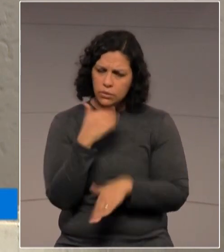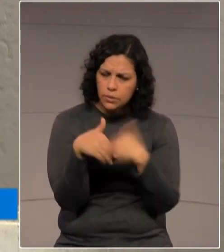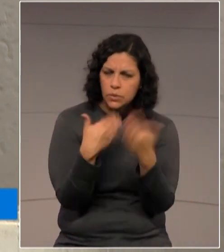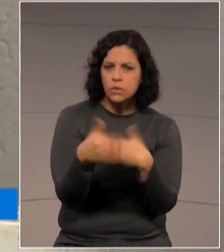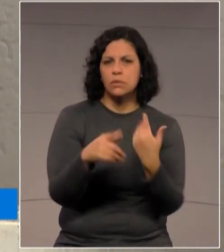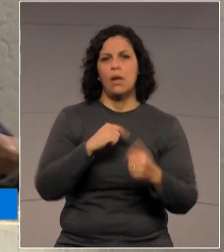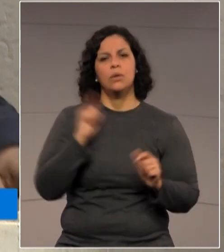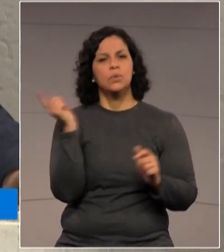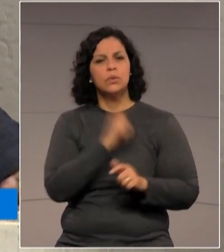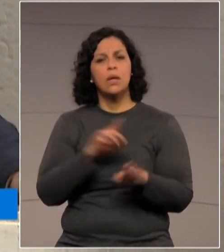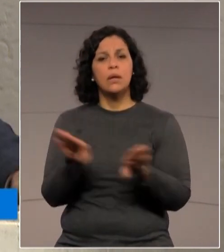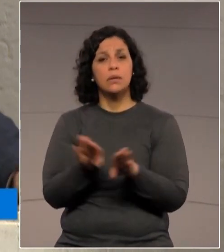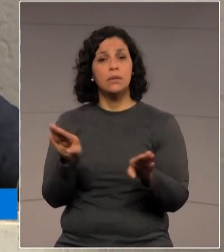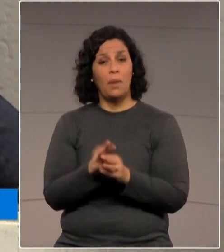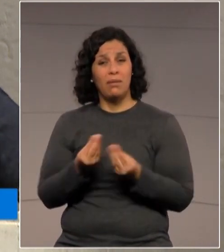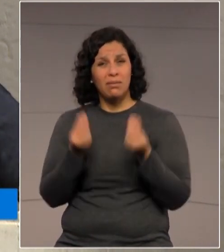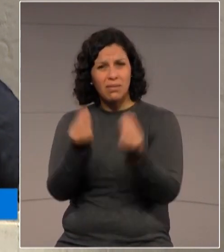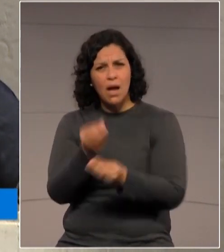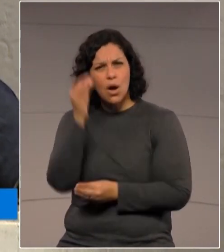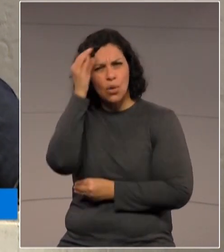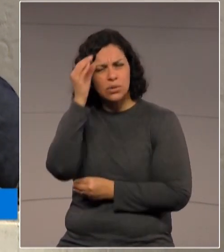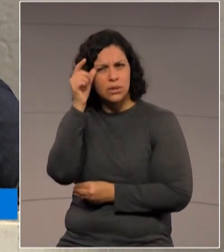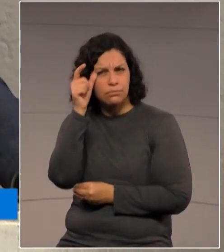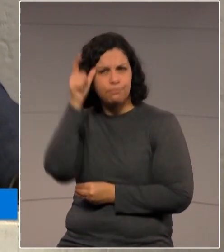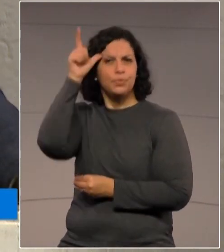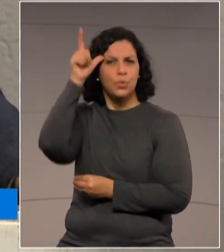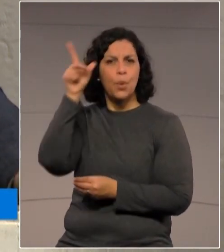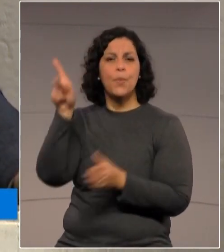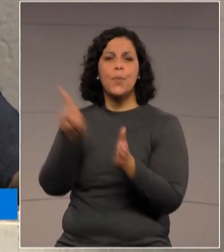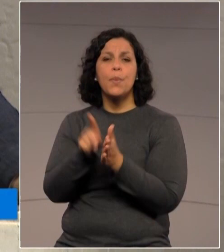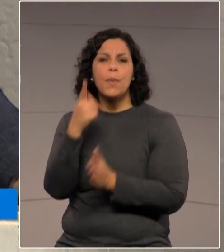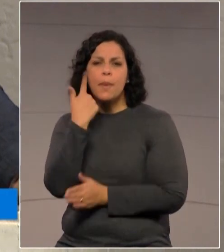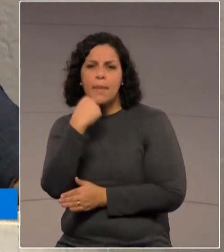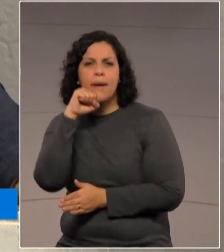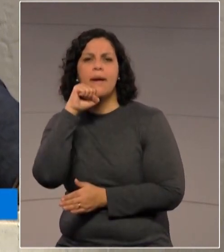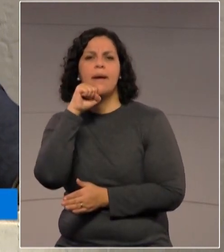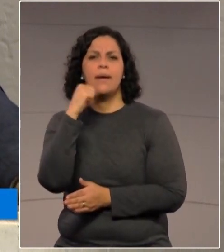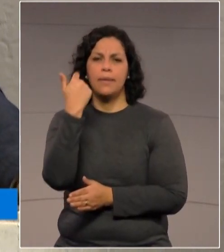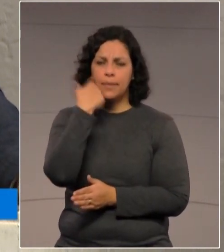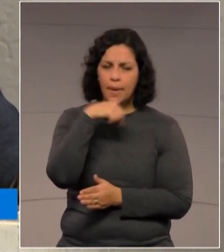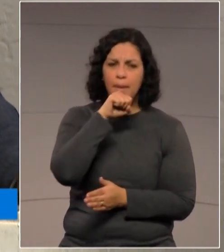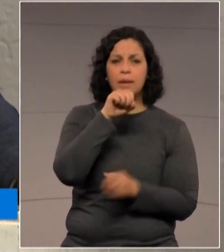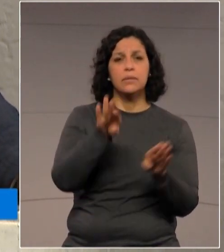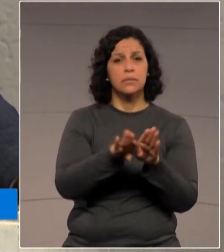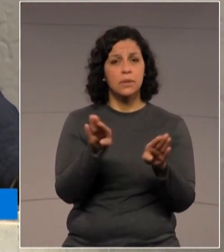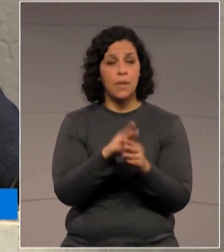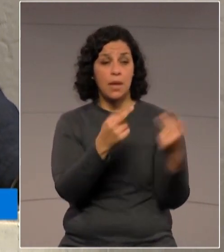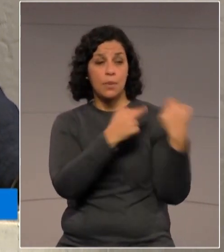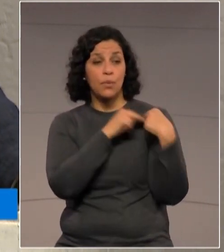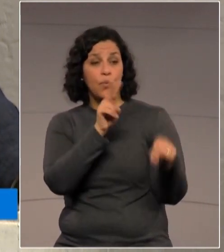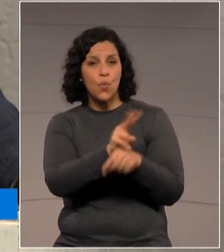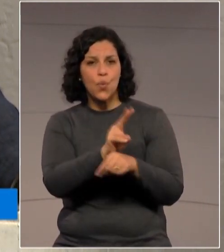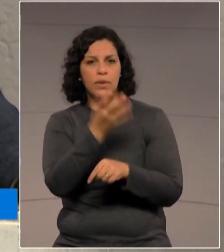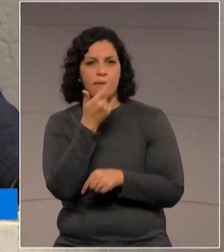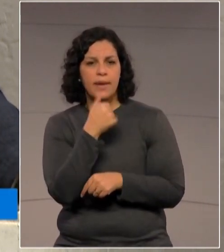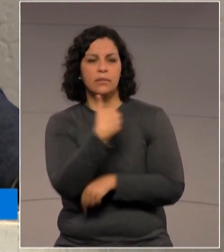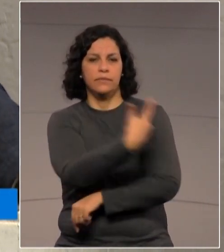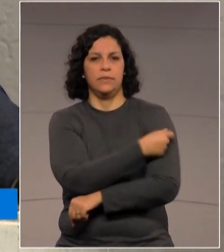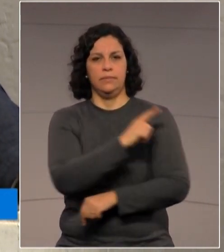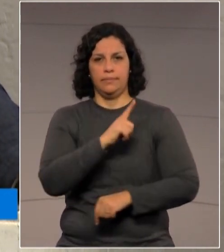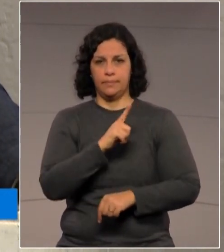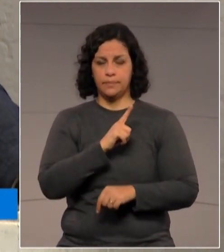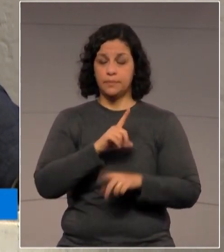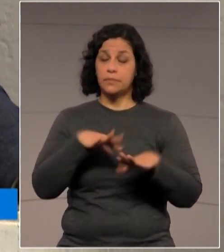de fortalecer a conscientização de pais e responsáveis. Além disso,